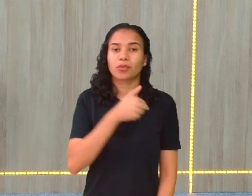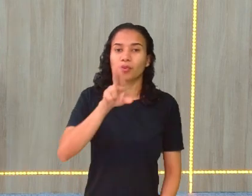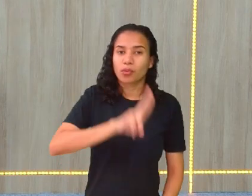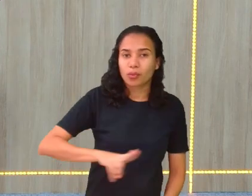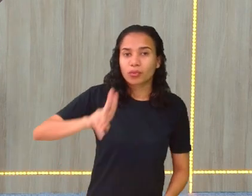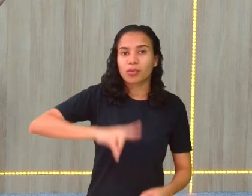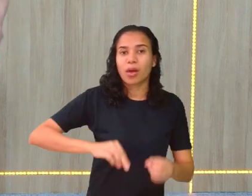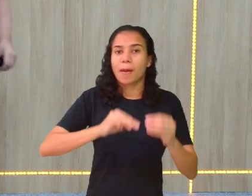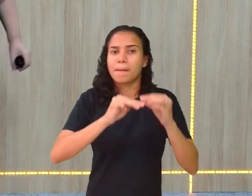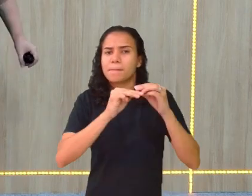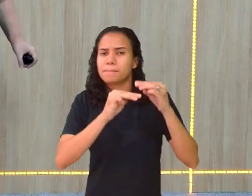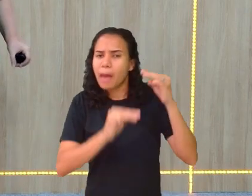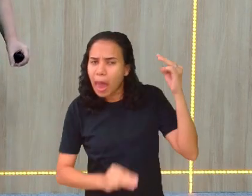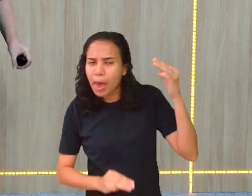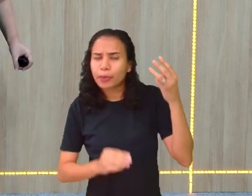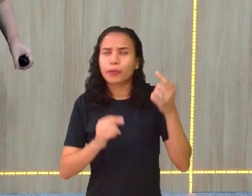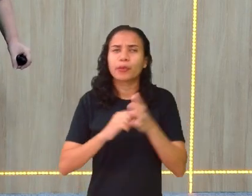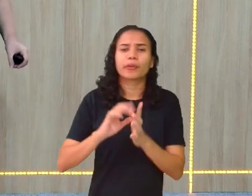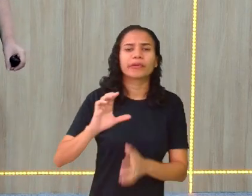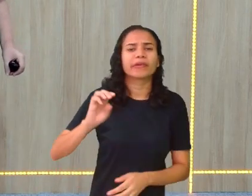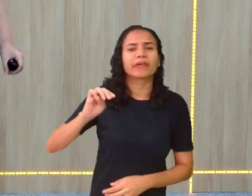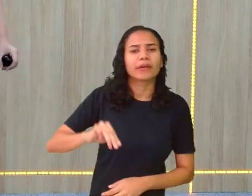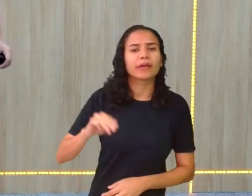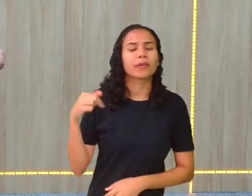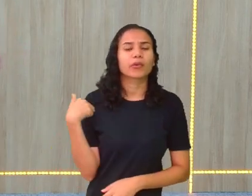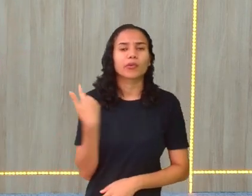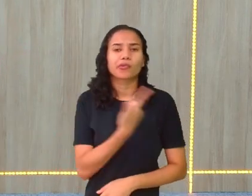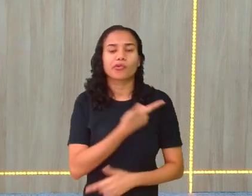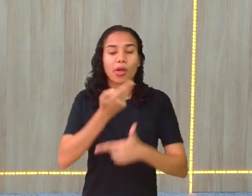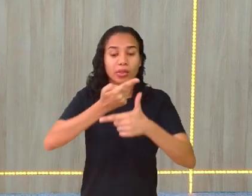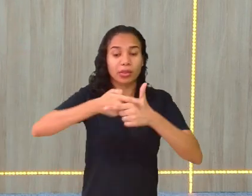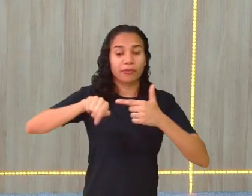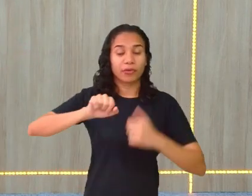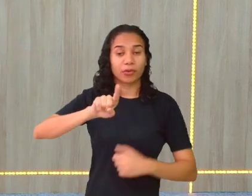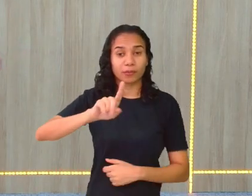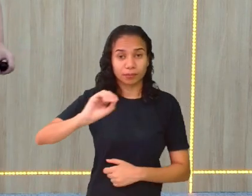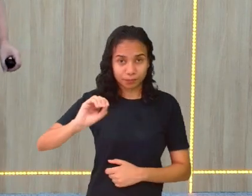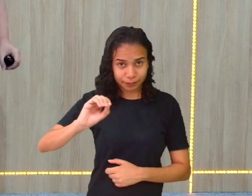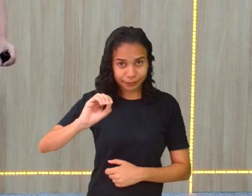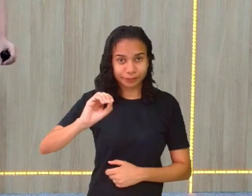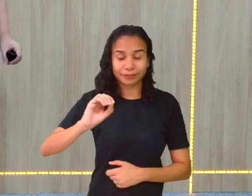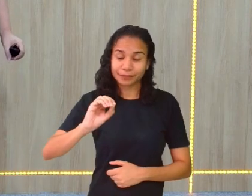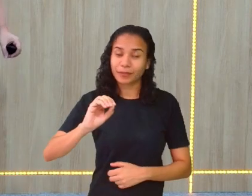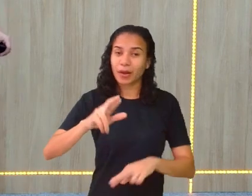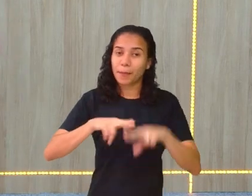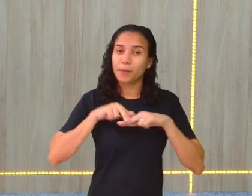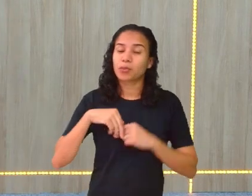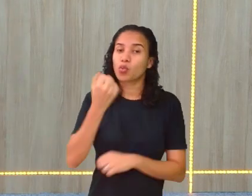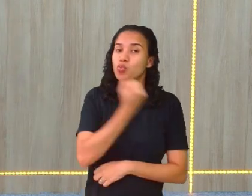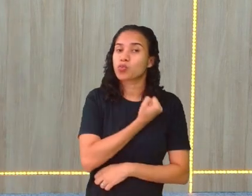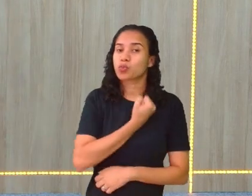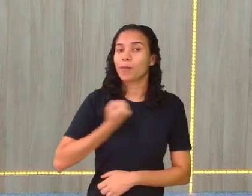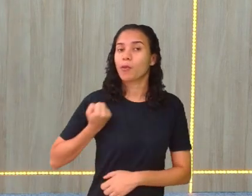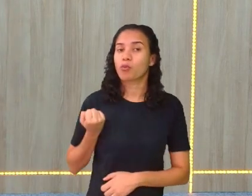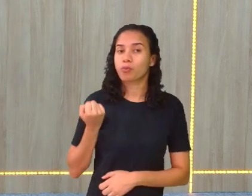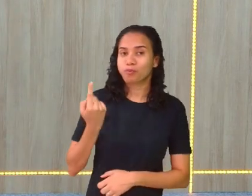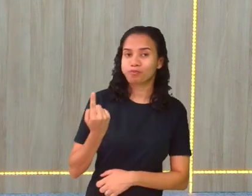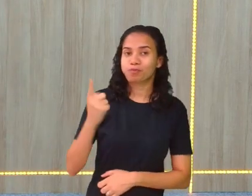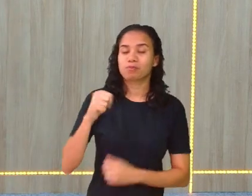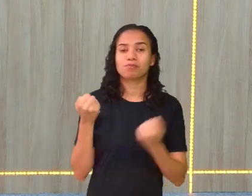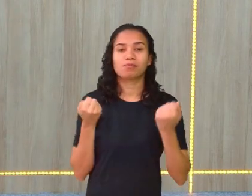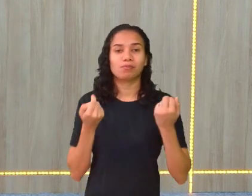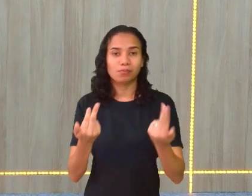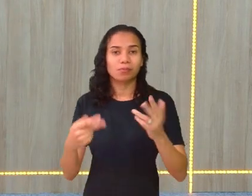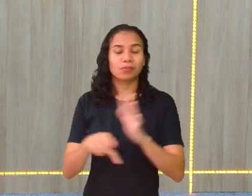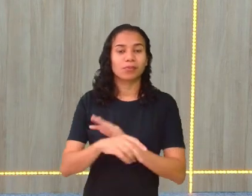metro, com 1 centímetro, eu vou dividir por 10. Então, o número 1 é a mesma